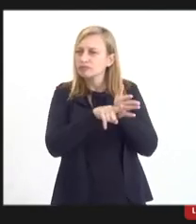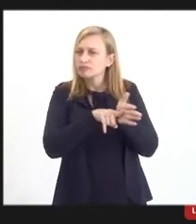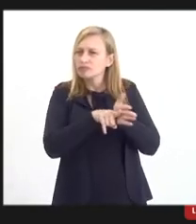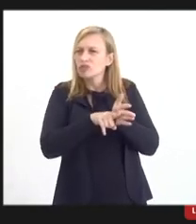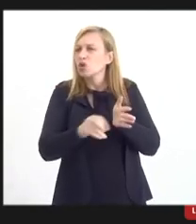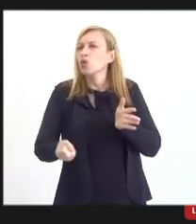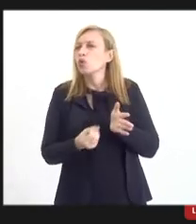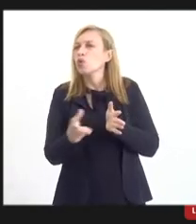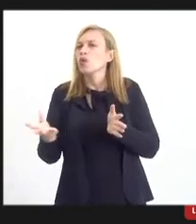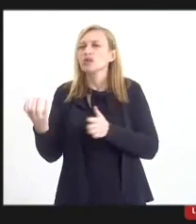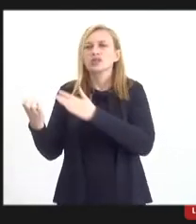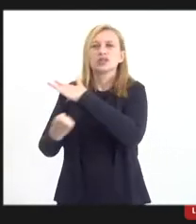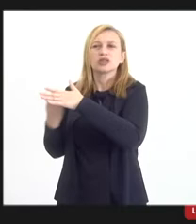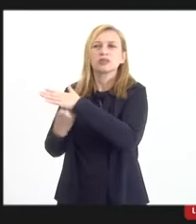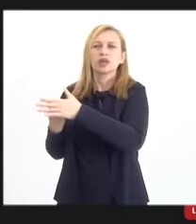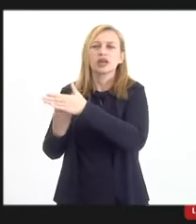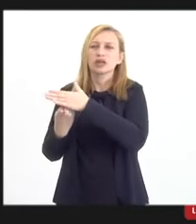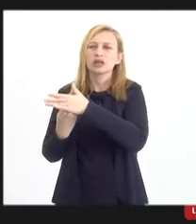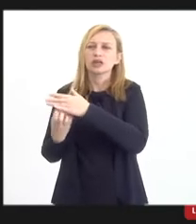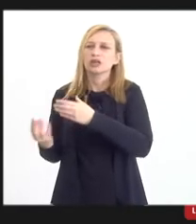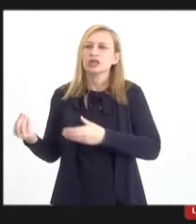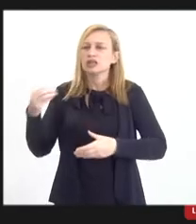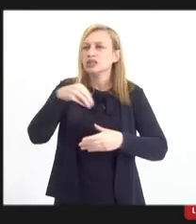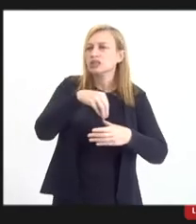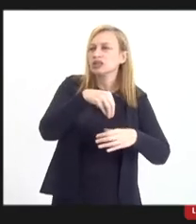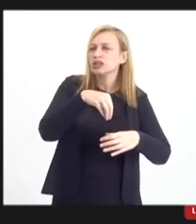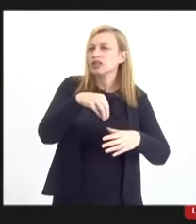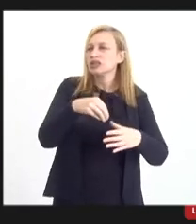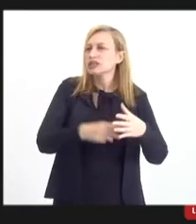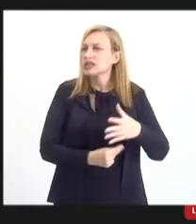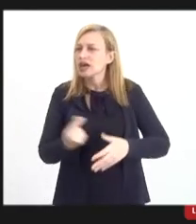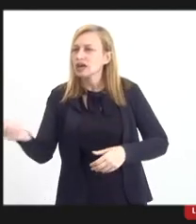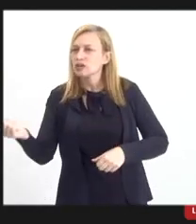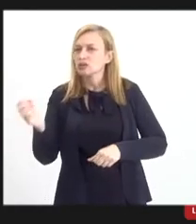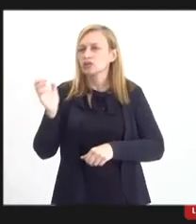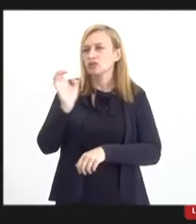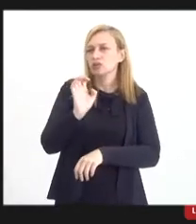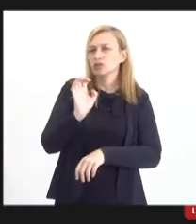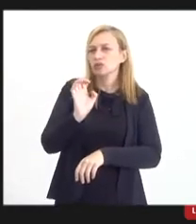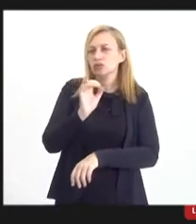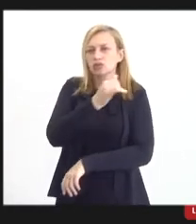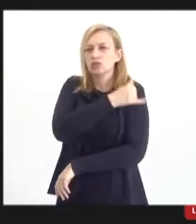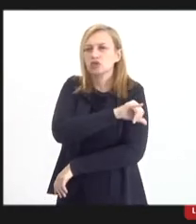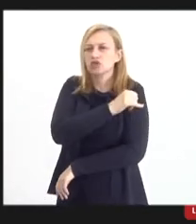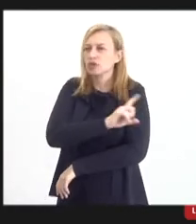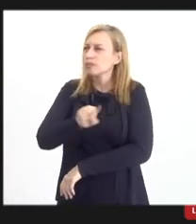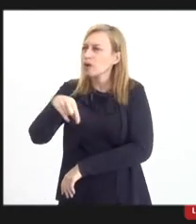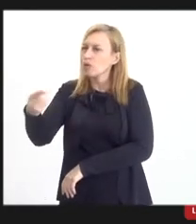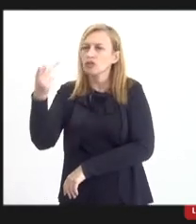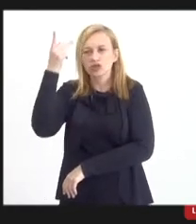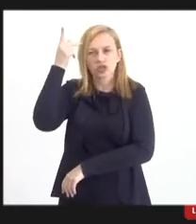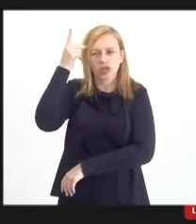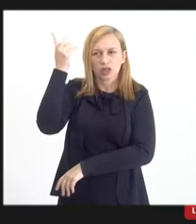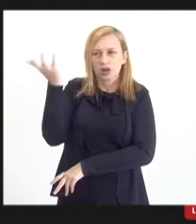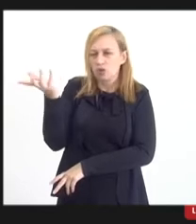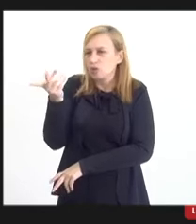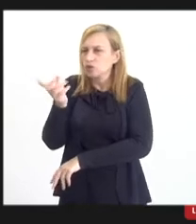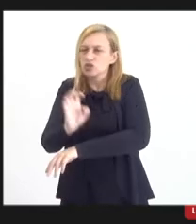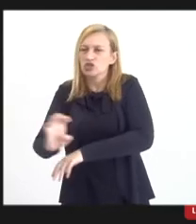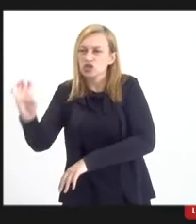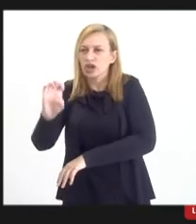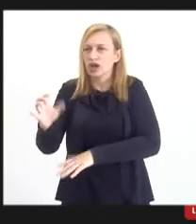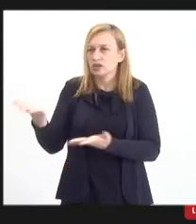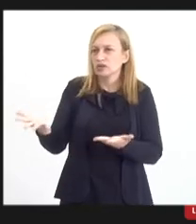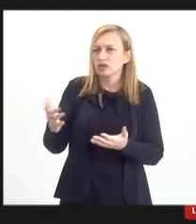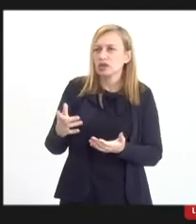quantas empresas talvez migraram do Rio de Janeiro para outros estados porque nós, como o Roberto falou, nós somos do mercado, então a gente vivencia